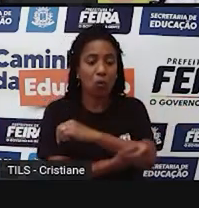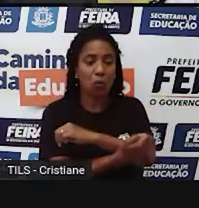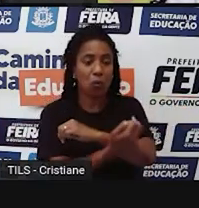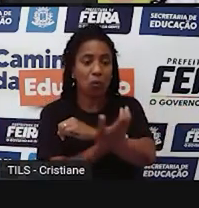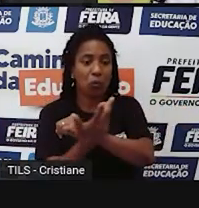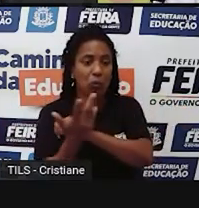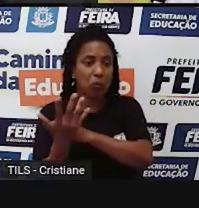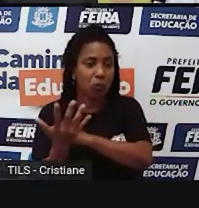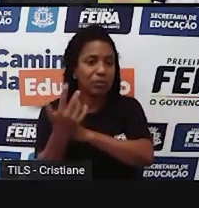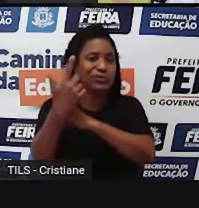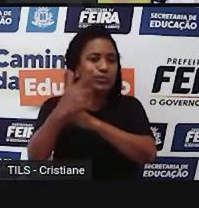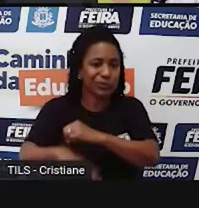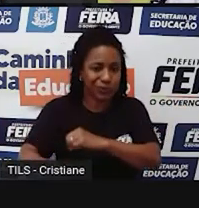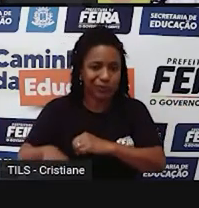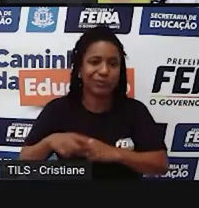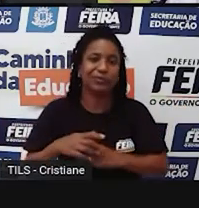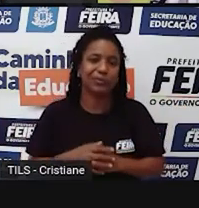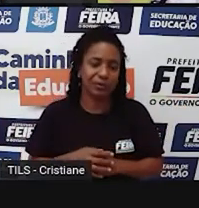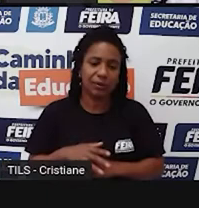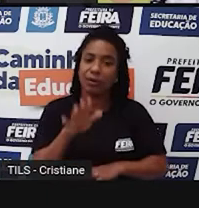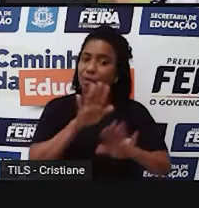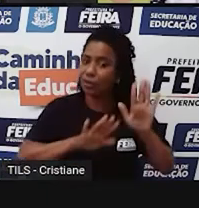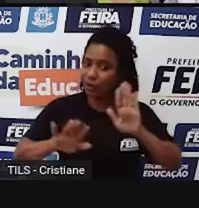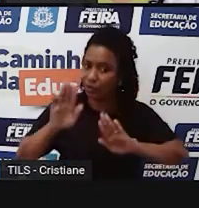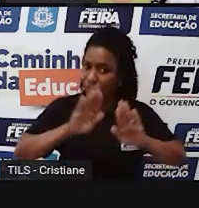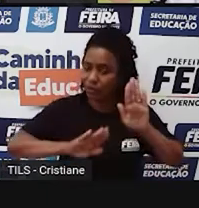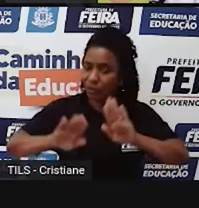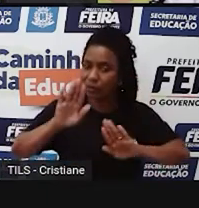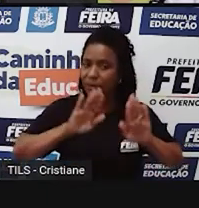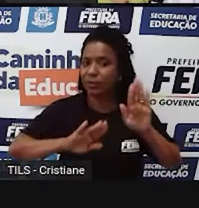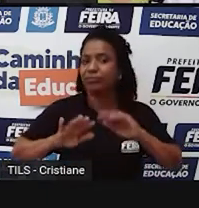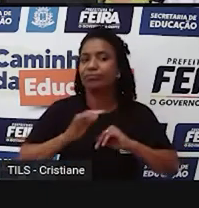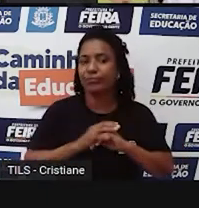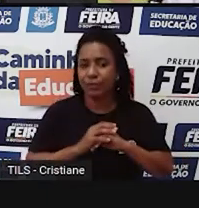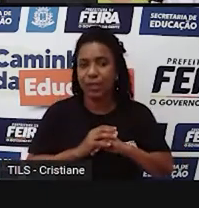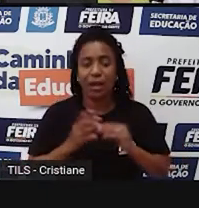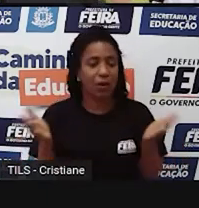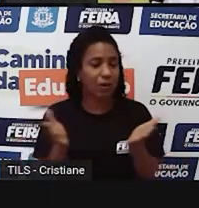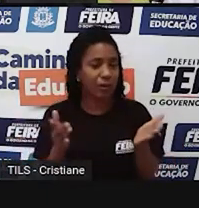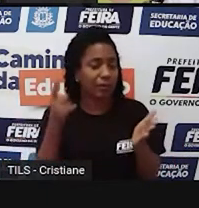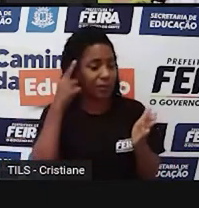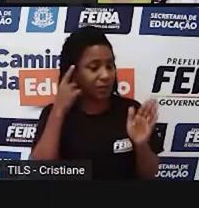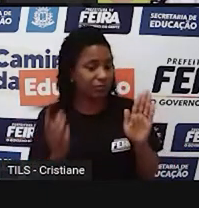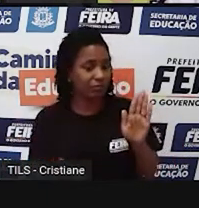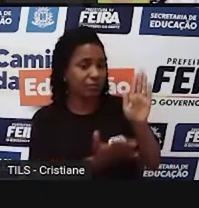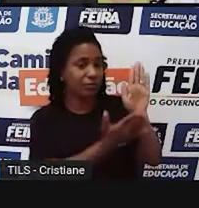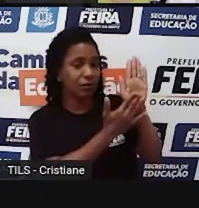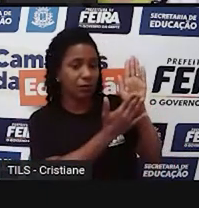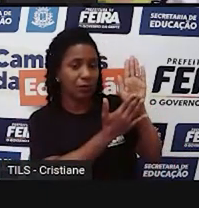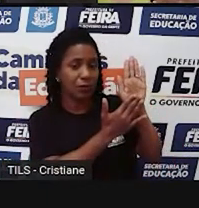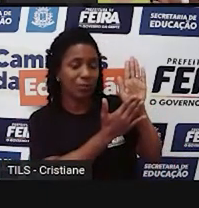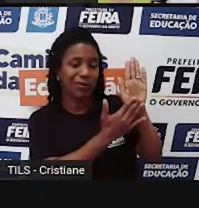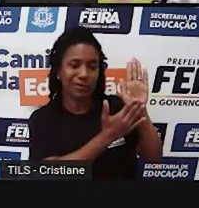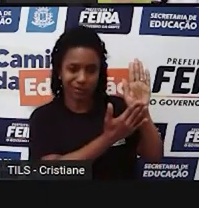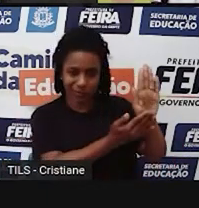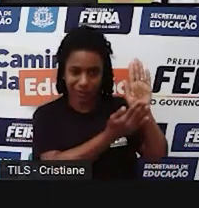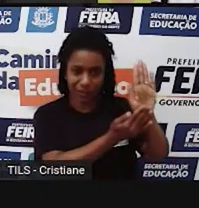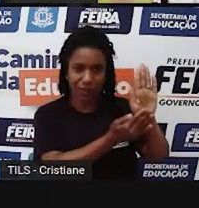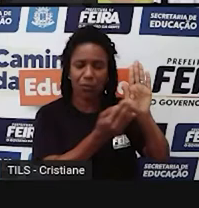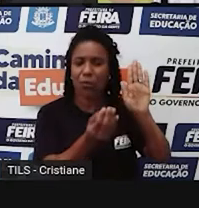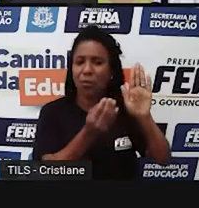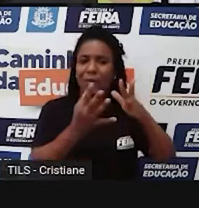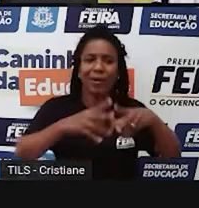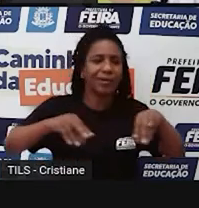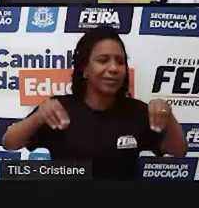repensar, investir em políticas que tenham um novo manejo, que tenham uma outra forma de você